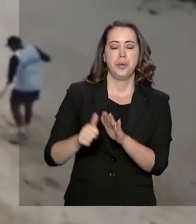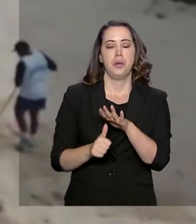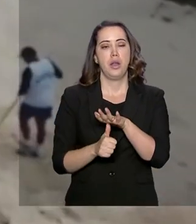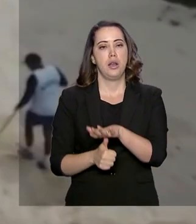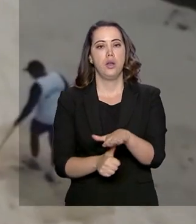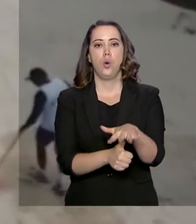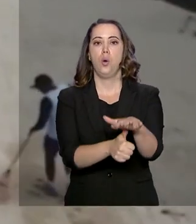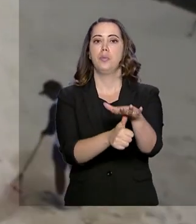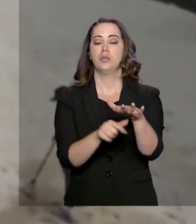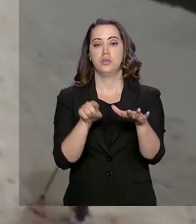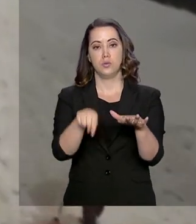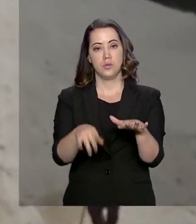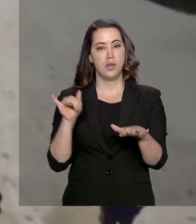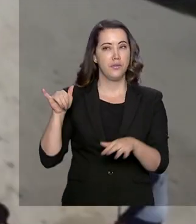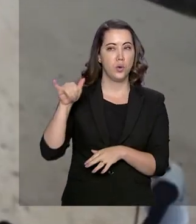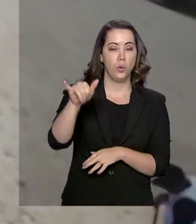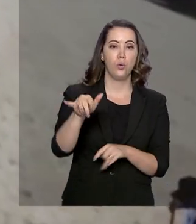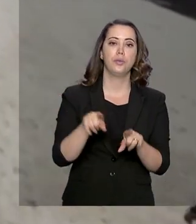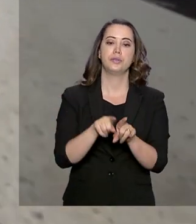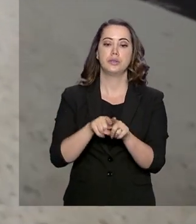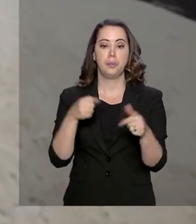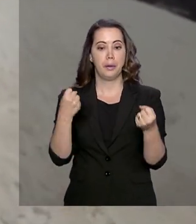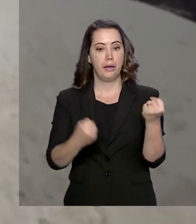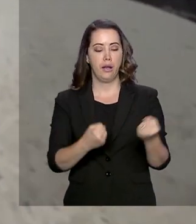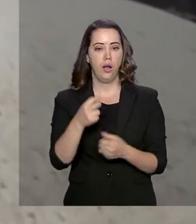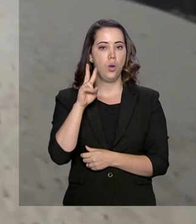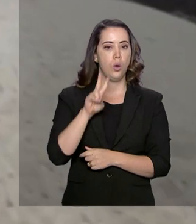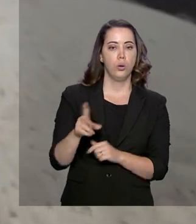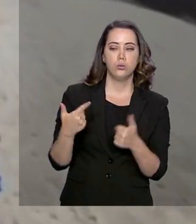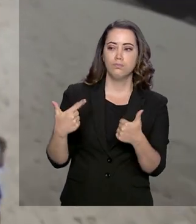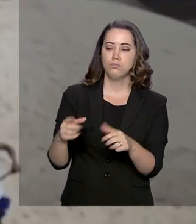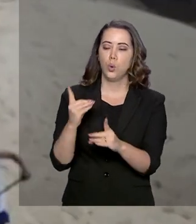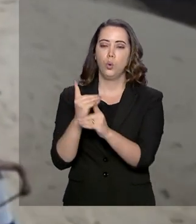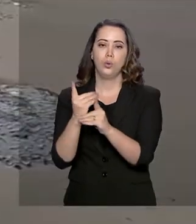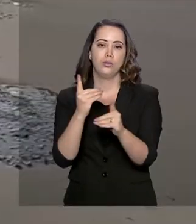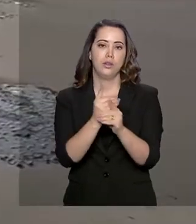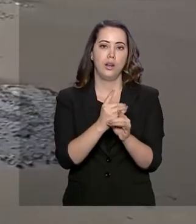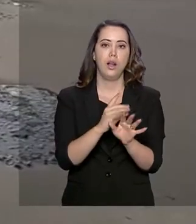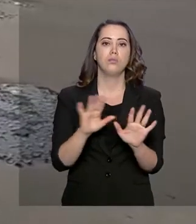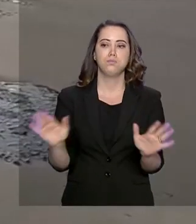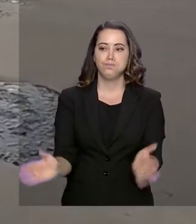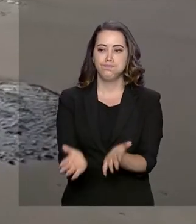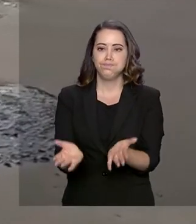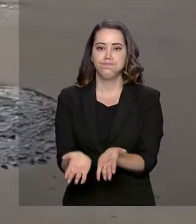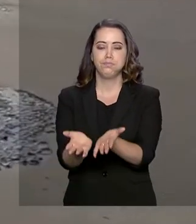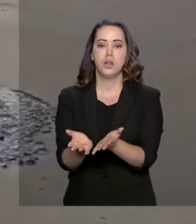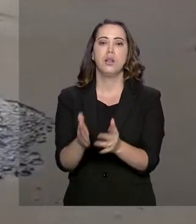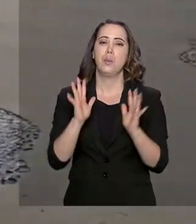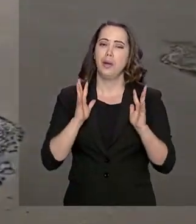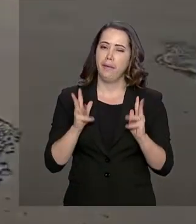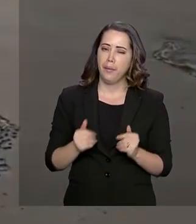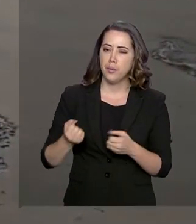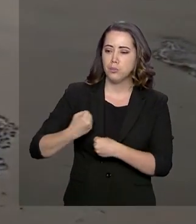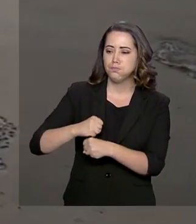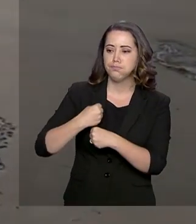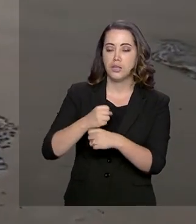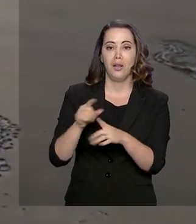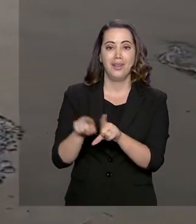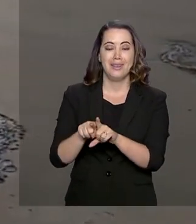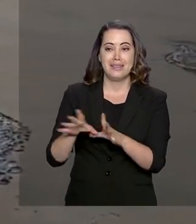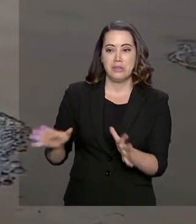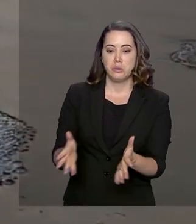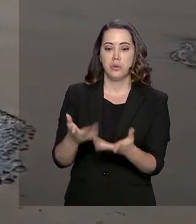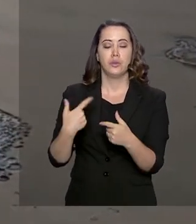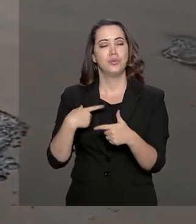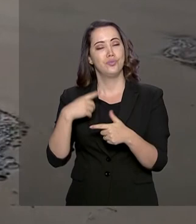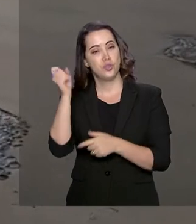viaturas estão sendo utilizados para localizar e retirar as manchas de óleo. O trabalho de limpeza é dificultado pela